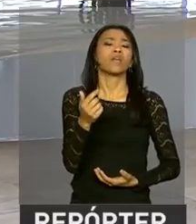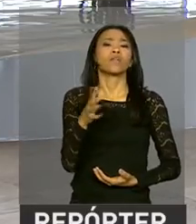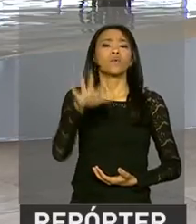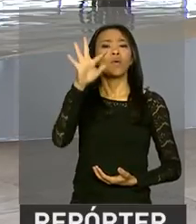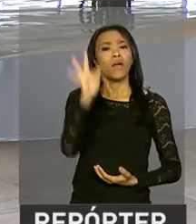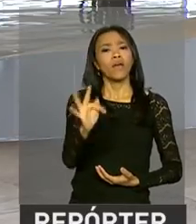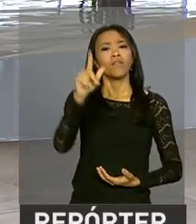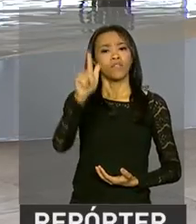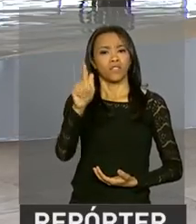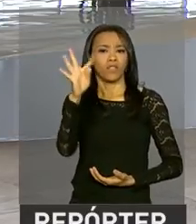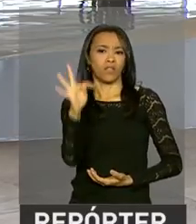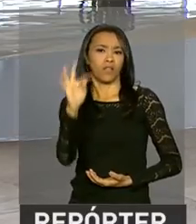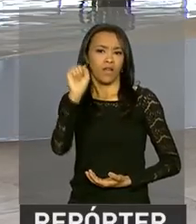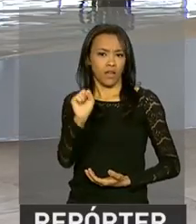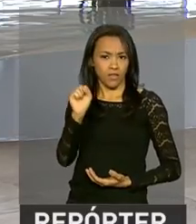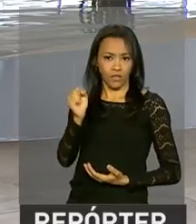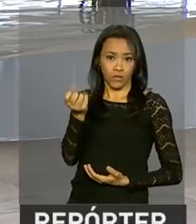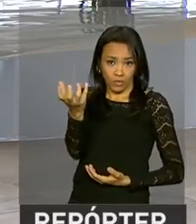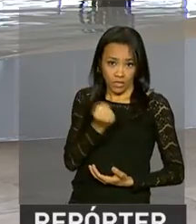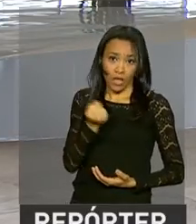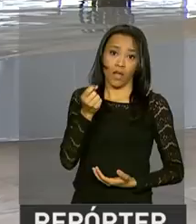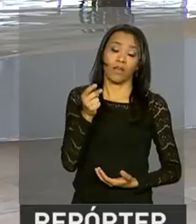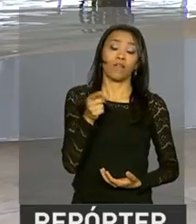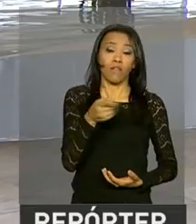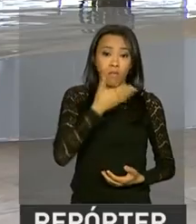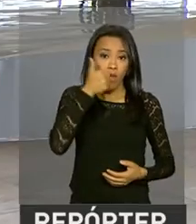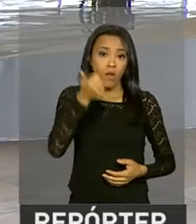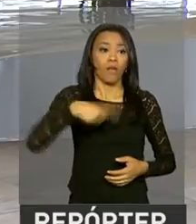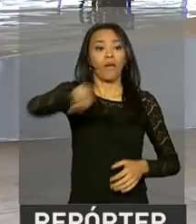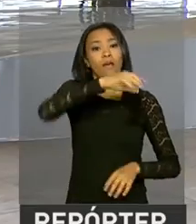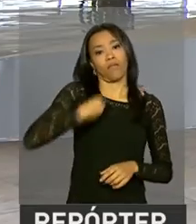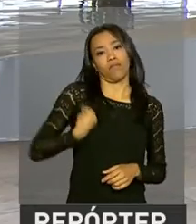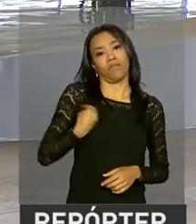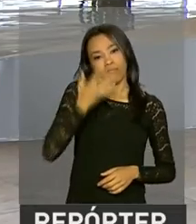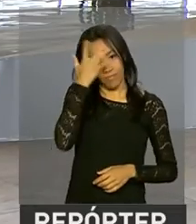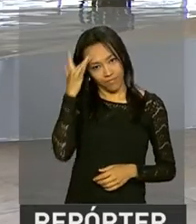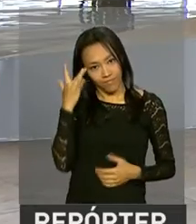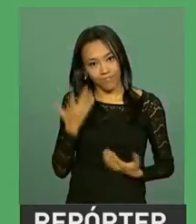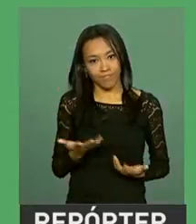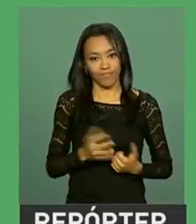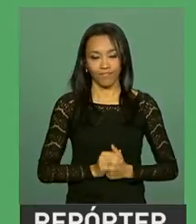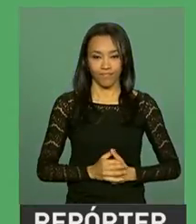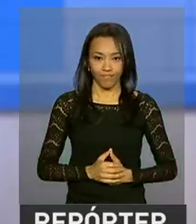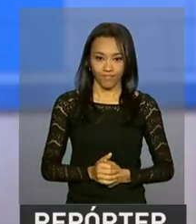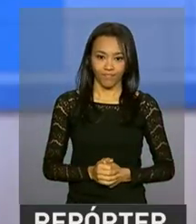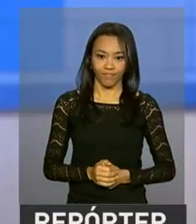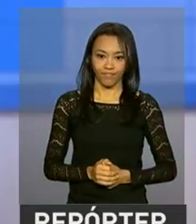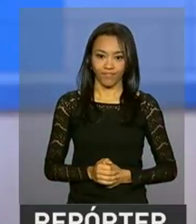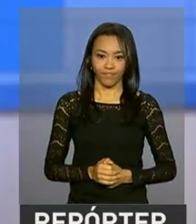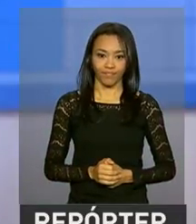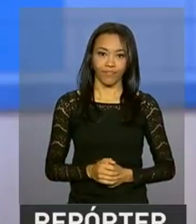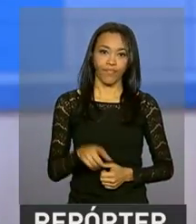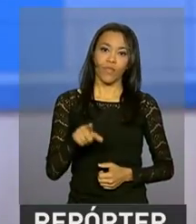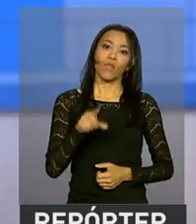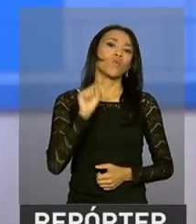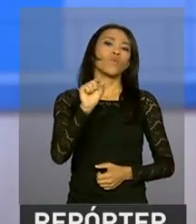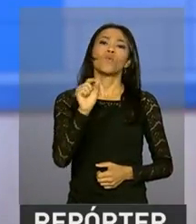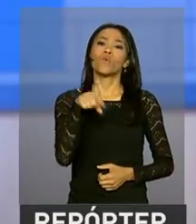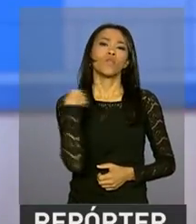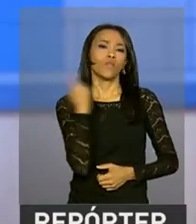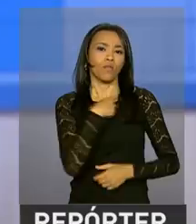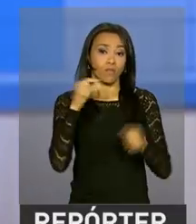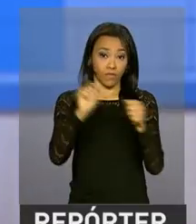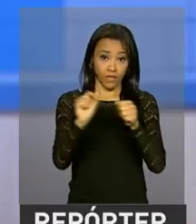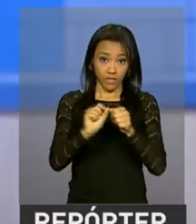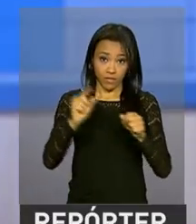de garantia vai melhorar a vida dos brasileiros. O que nós estamos fazendo, em primeiro